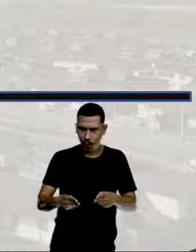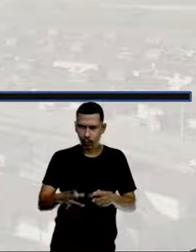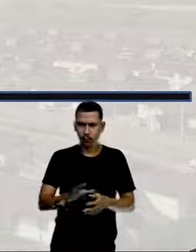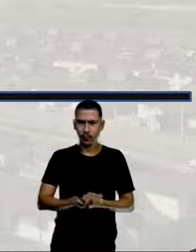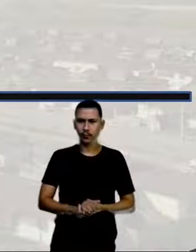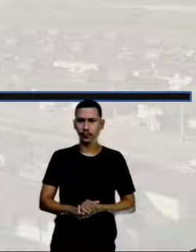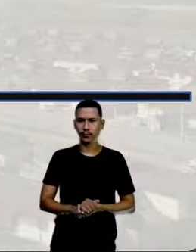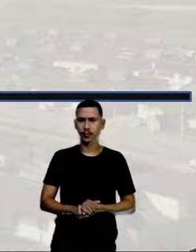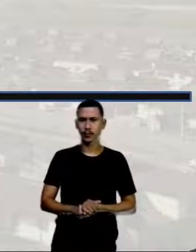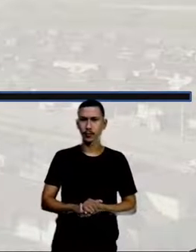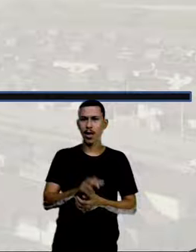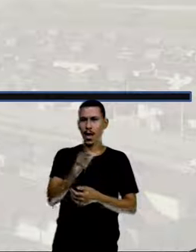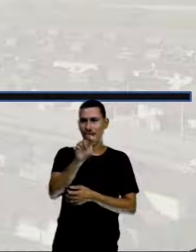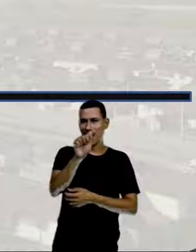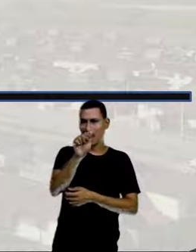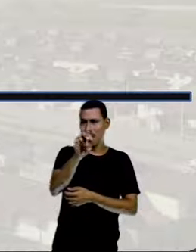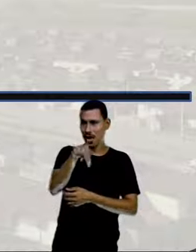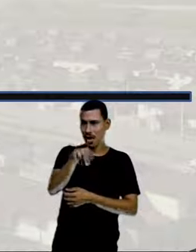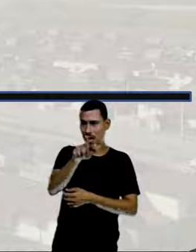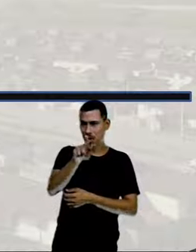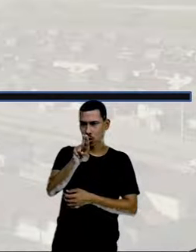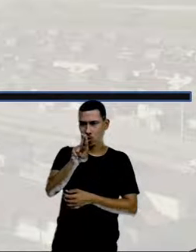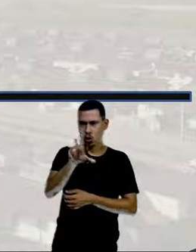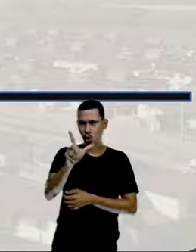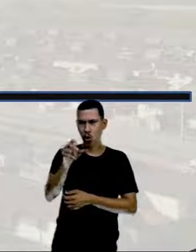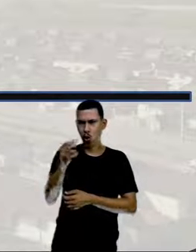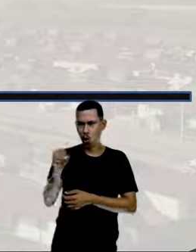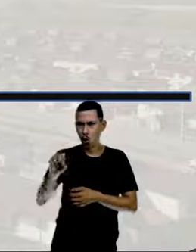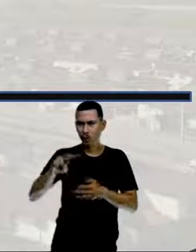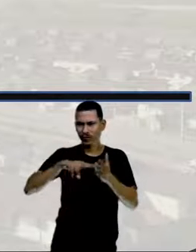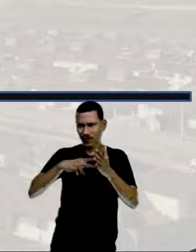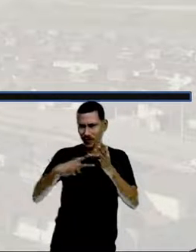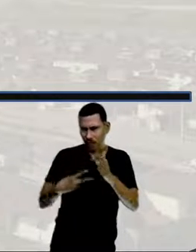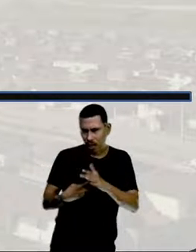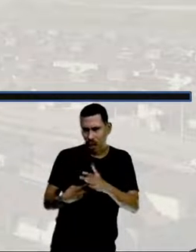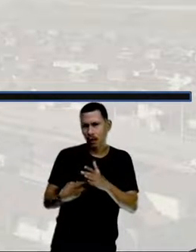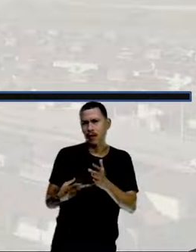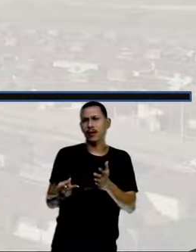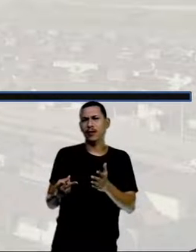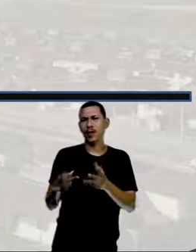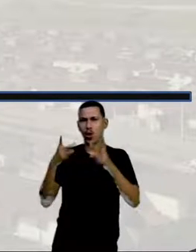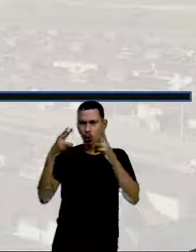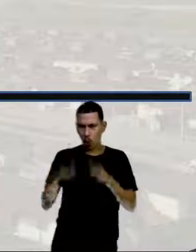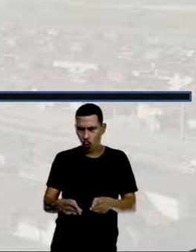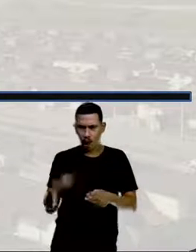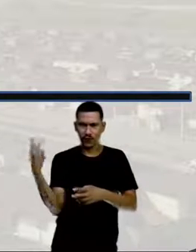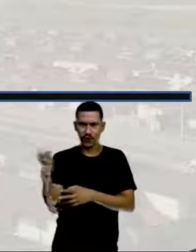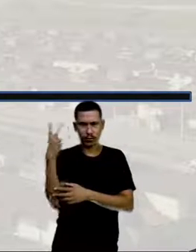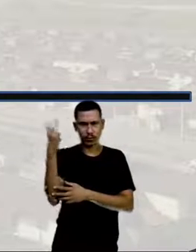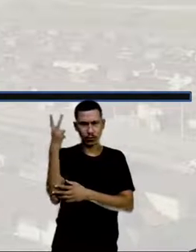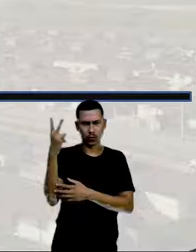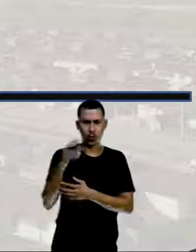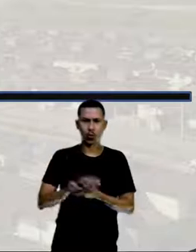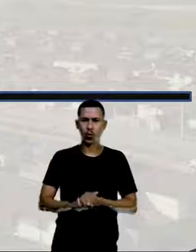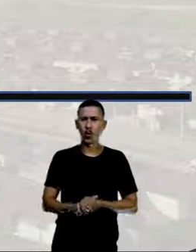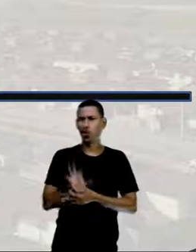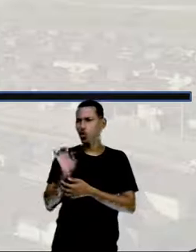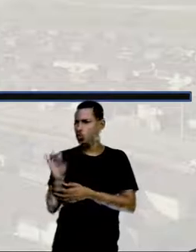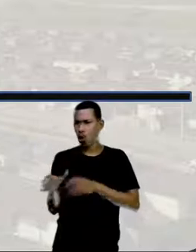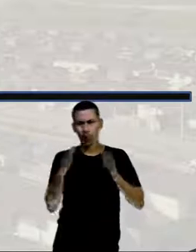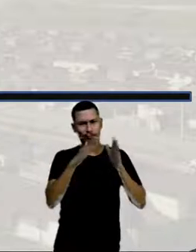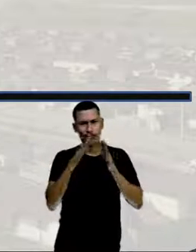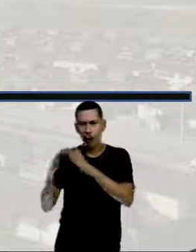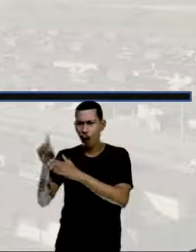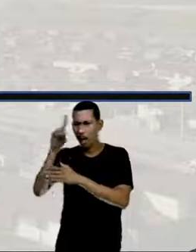correspondentes são ângulos que eles têm o mesmo valor. Isso vai acontecer não somente com os ângulos que estão aqui na casinha amarela, vai acontecer